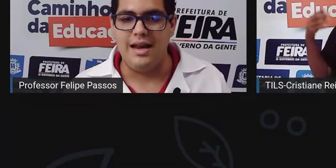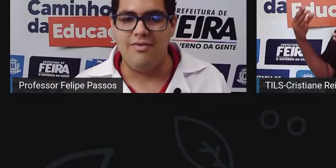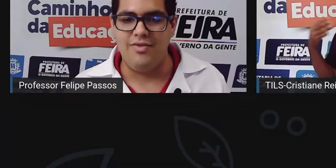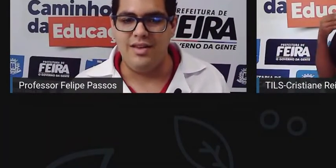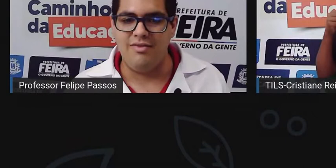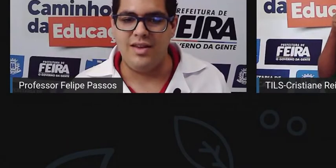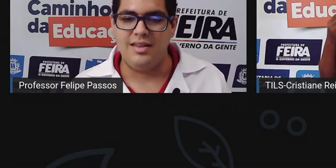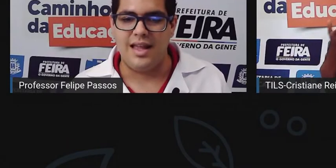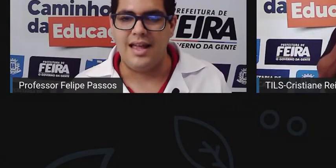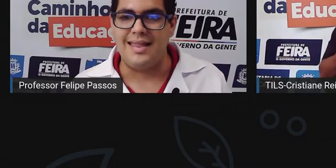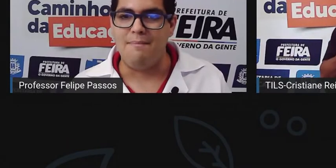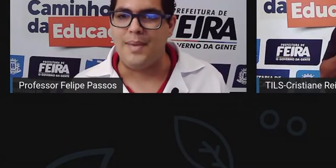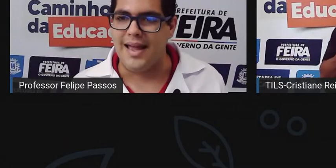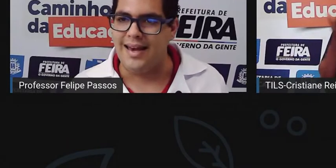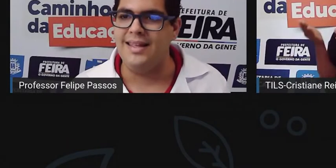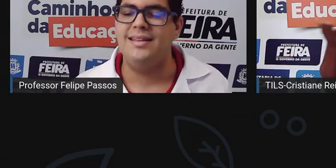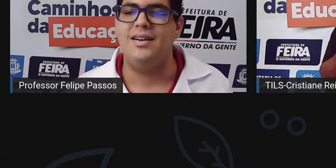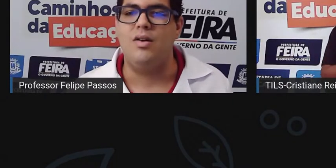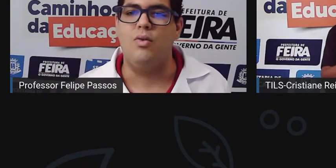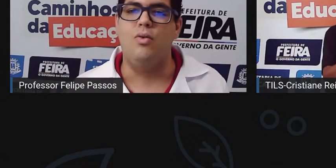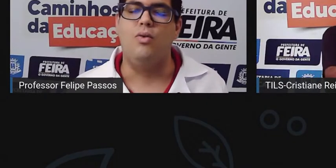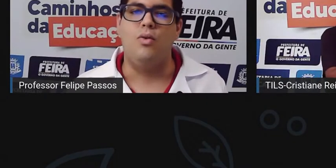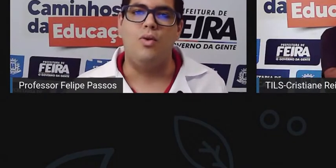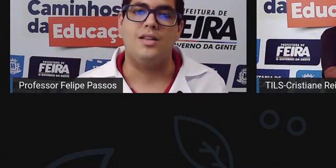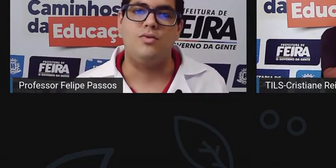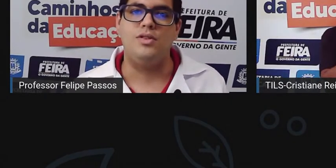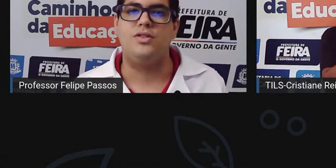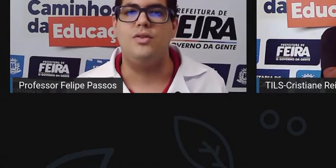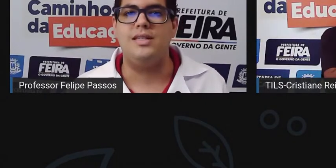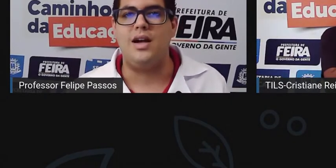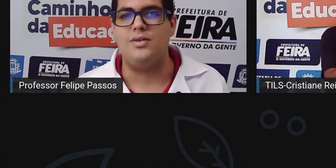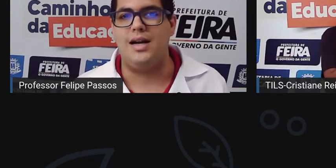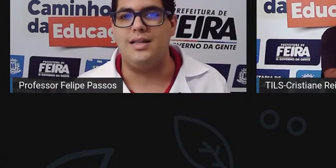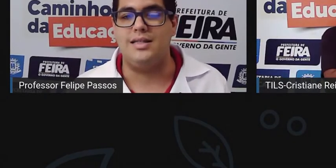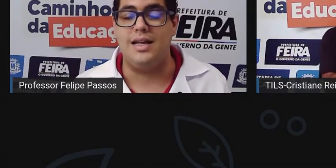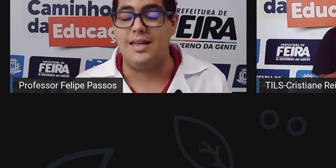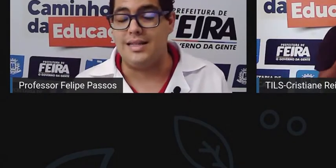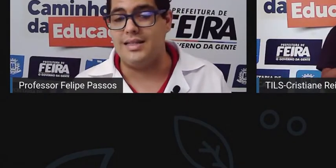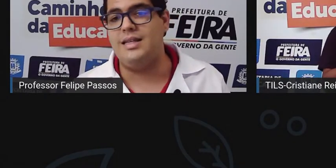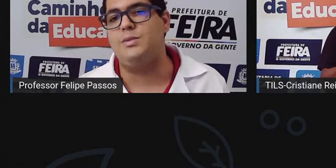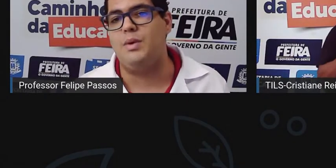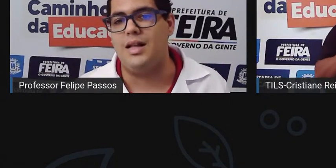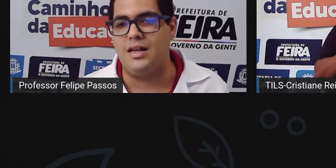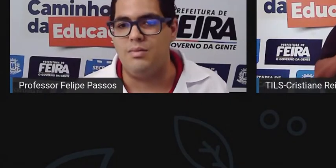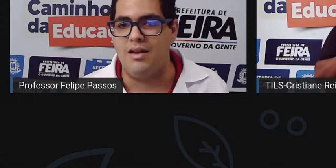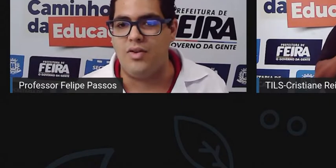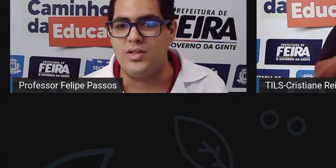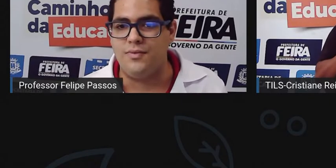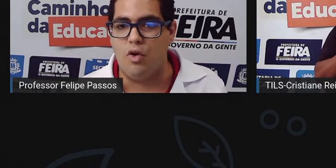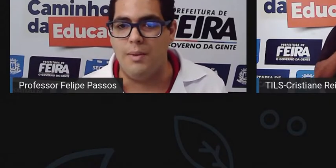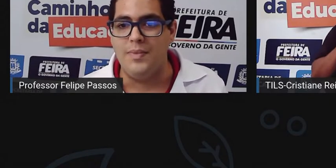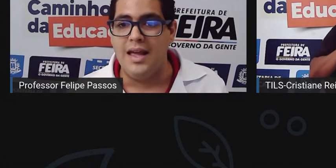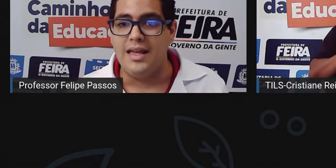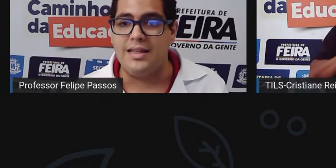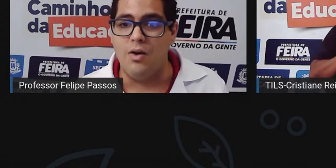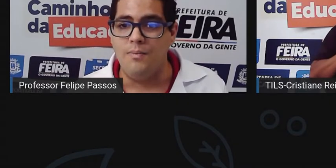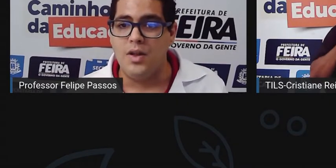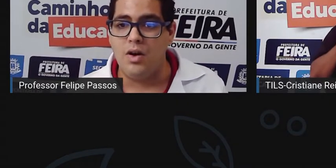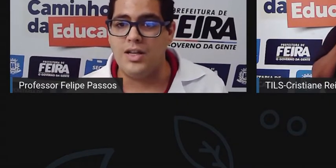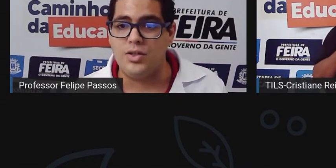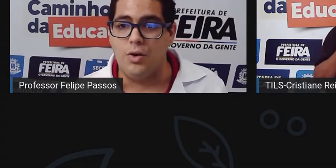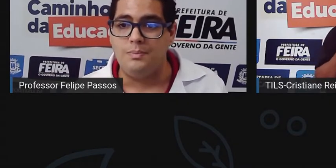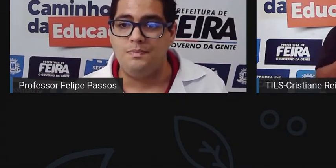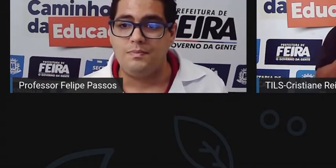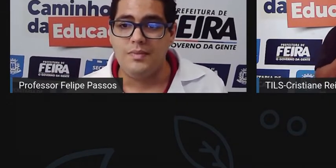que ele vive na pele ou as condições causadas, trazidas pela anemia falciforme. Então,